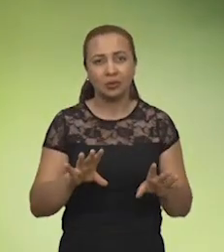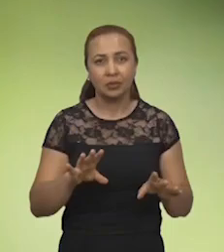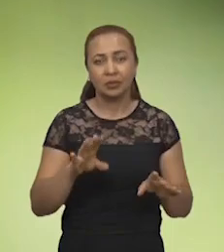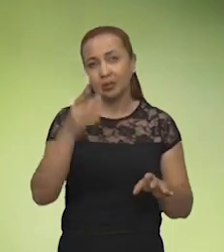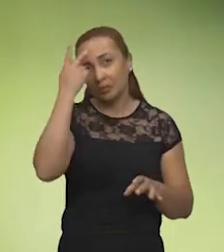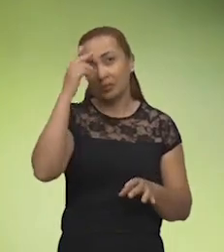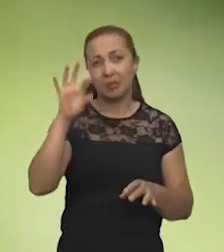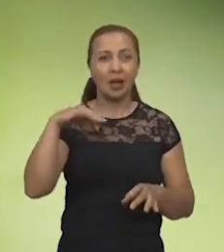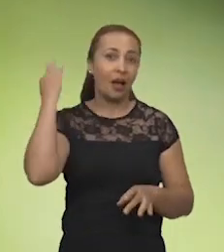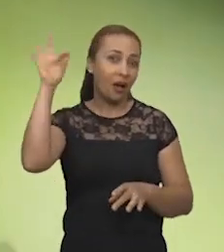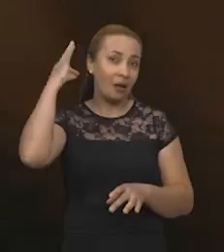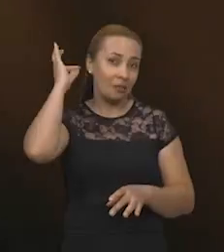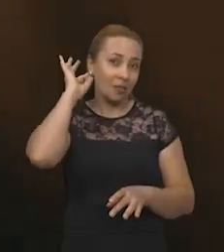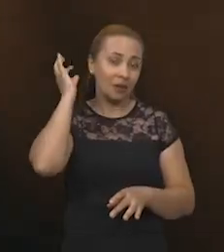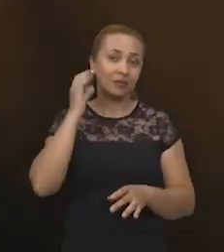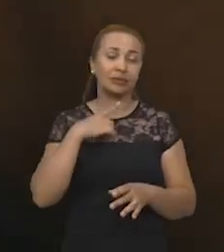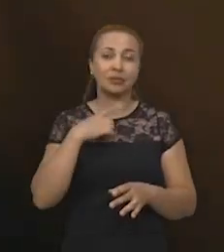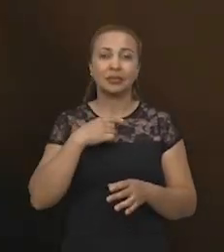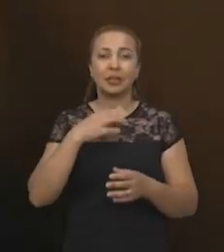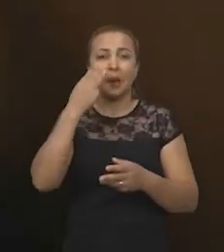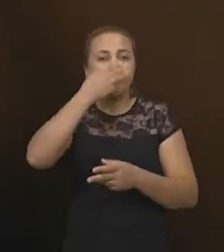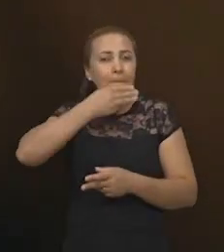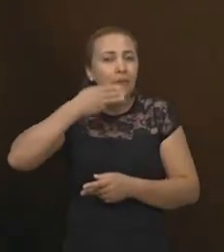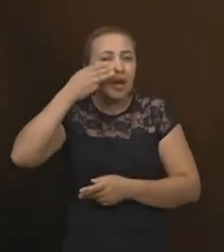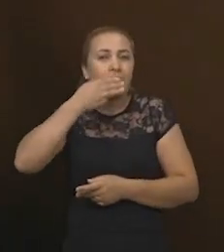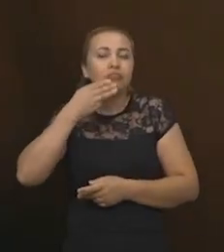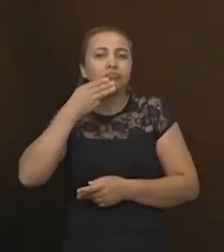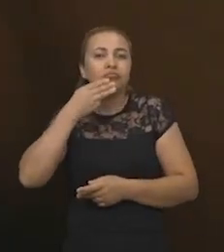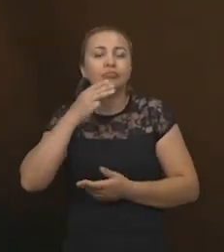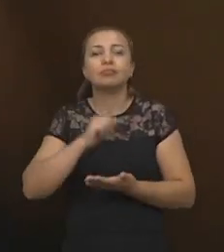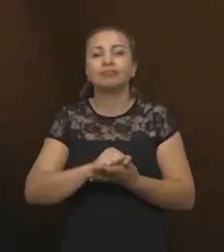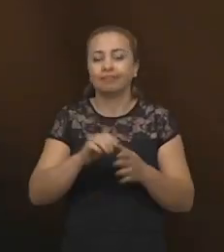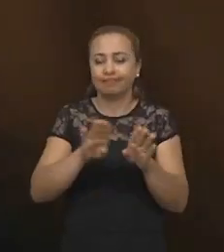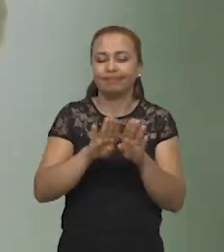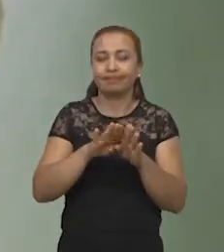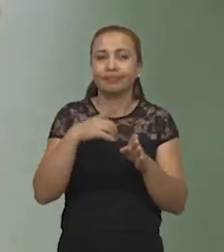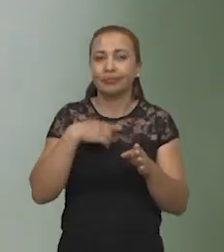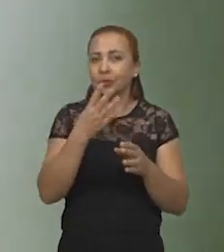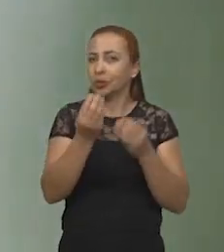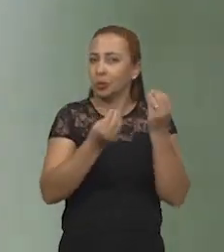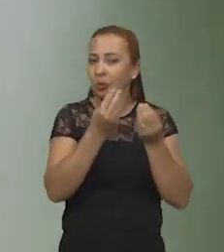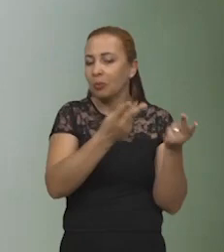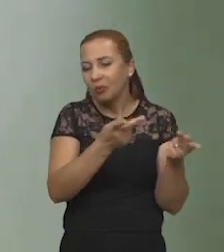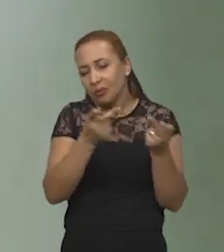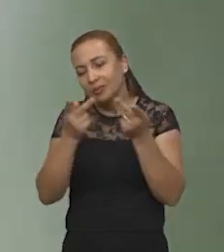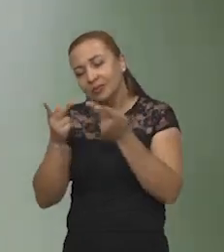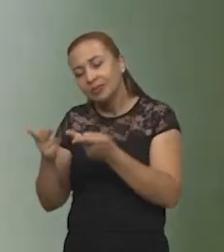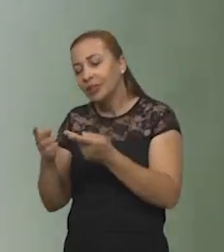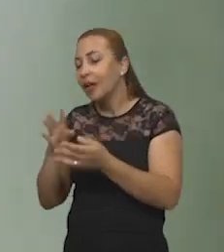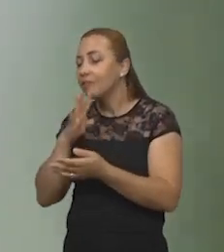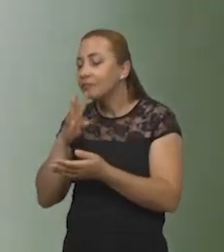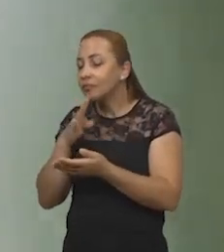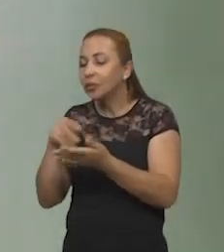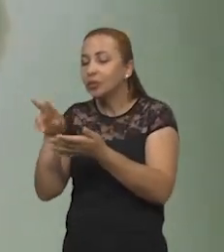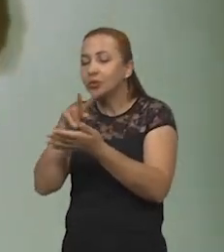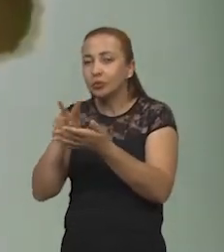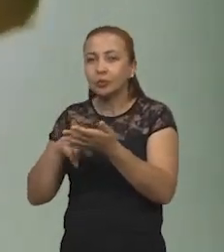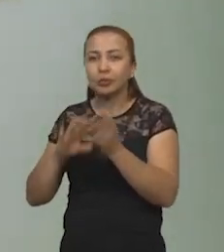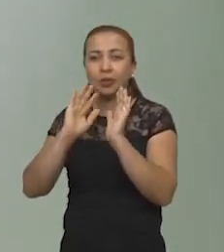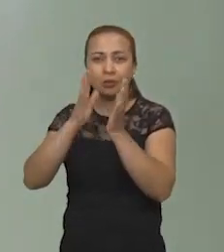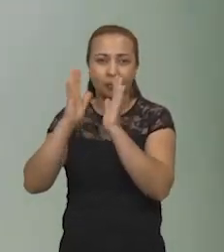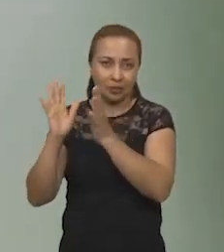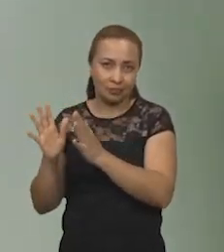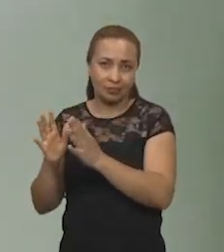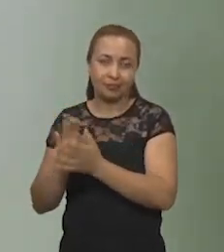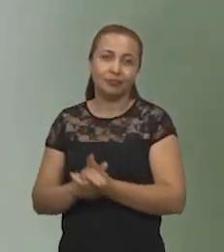na regeneração para abelha, para produção de pólen ou para mel, também tem como fazer isso na base de dados